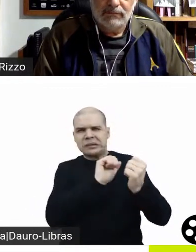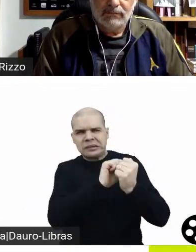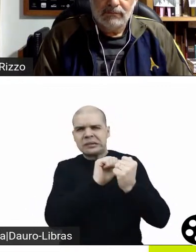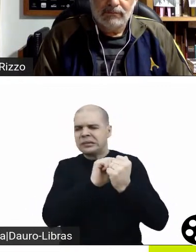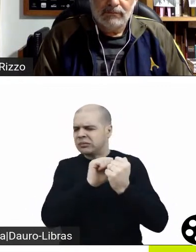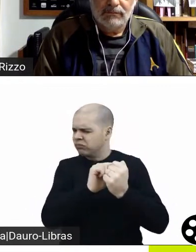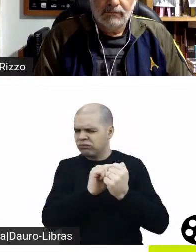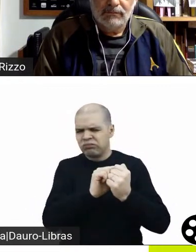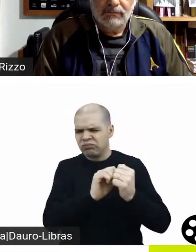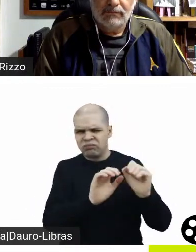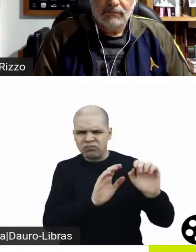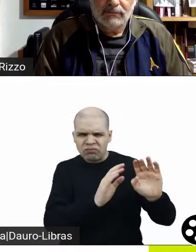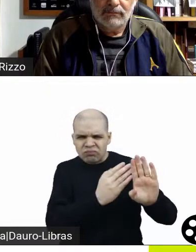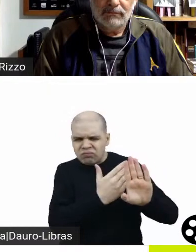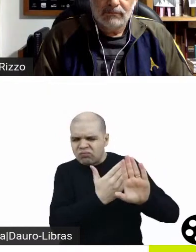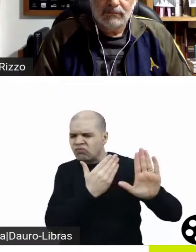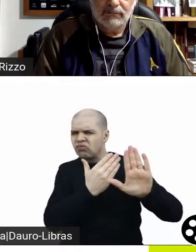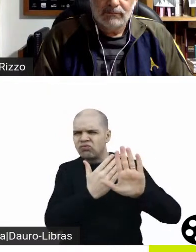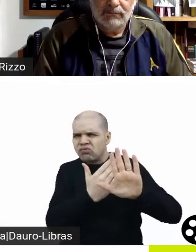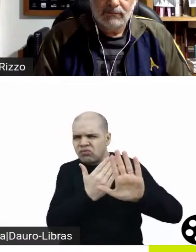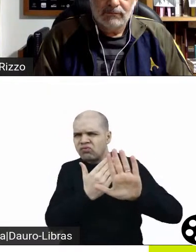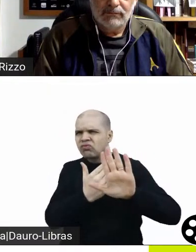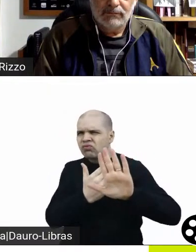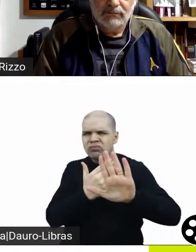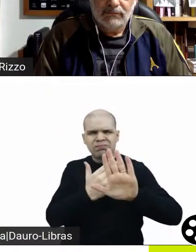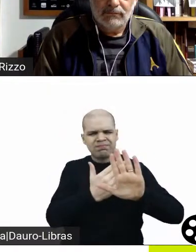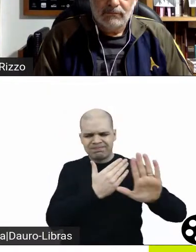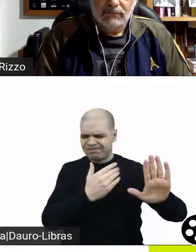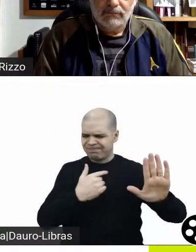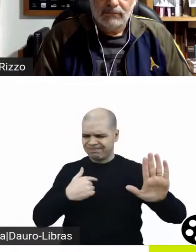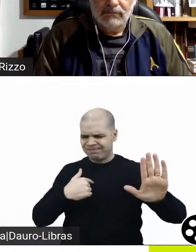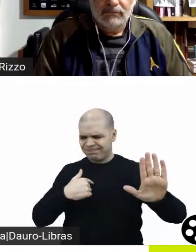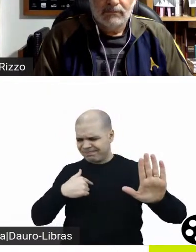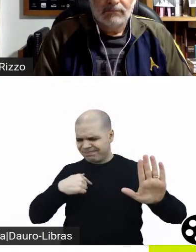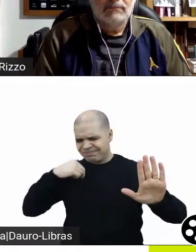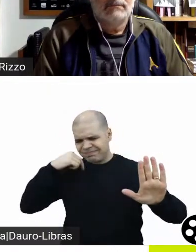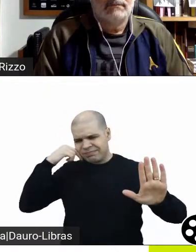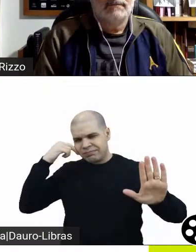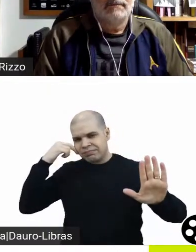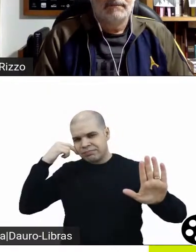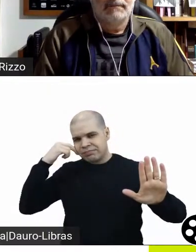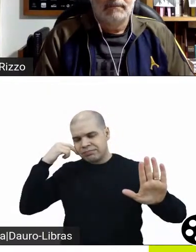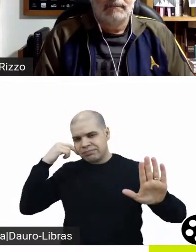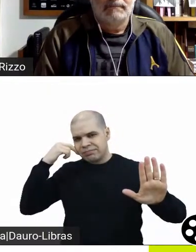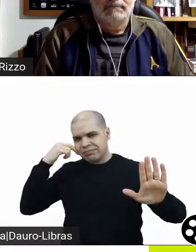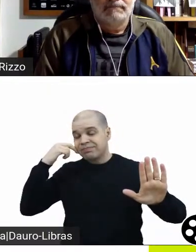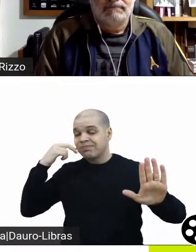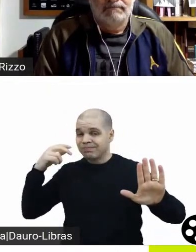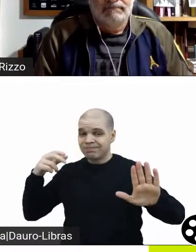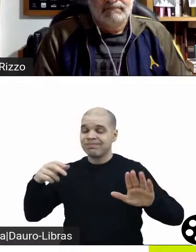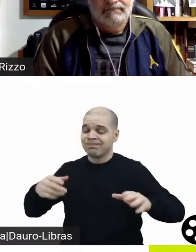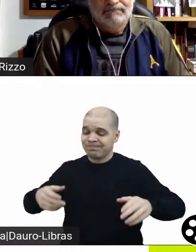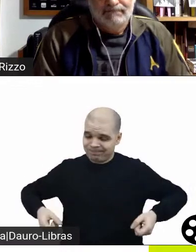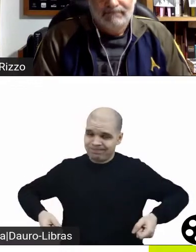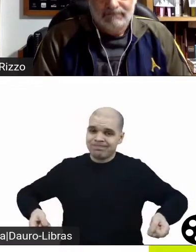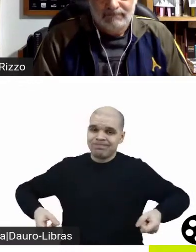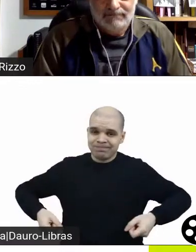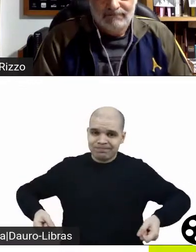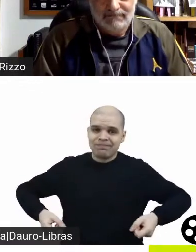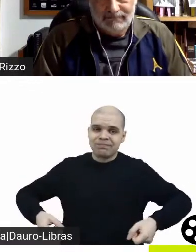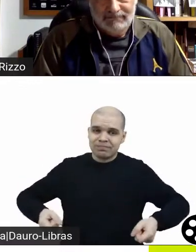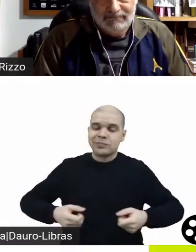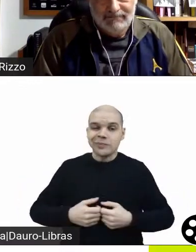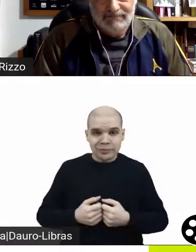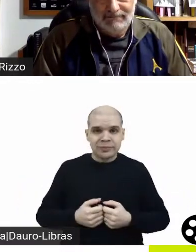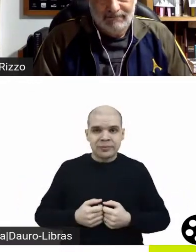se exclui porque ela tem alguma vergonha da cadeira de rodas onde ela precisa ficar agora. Mas são dois papéis,